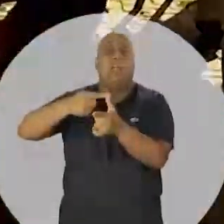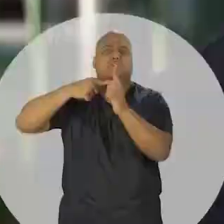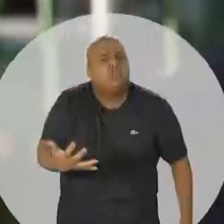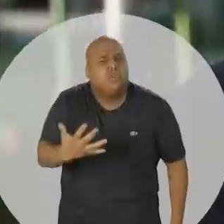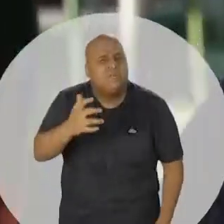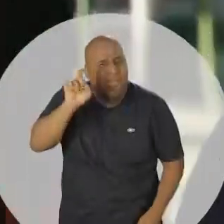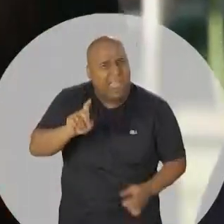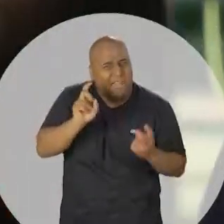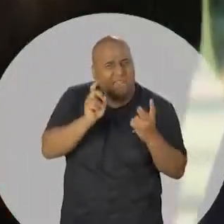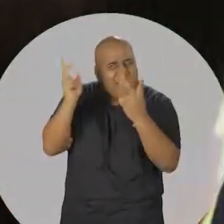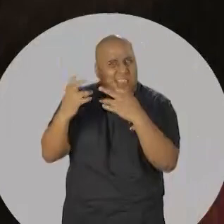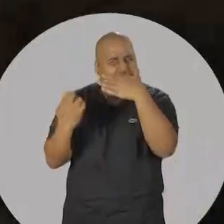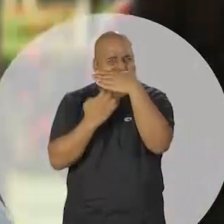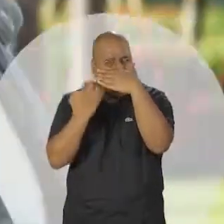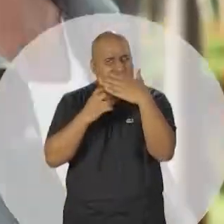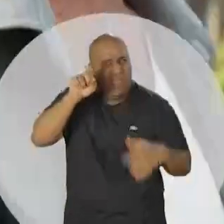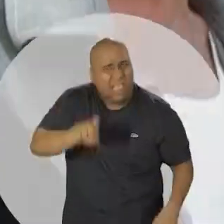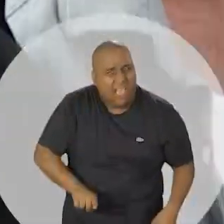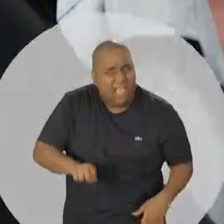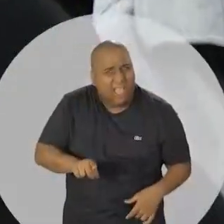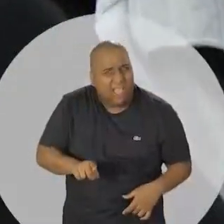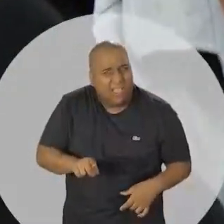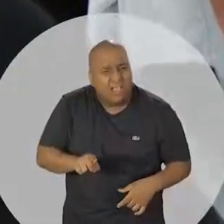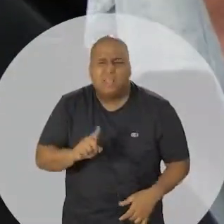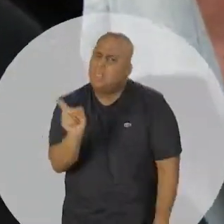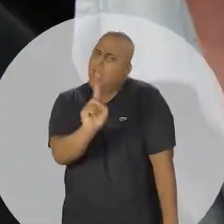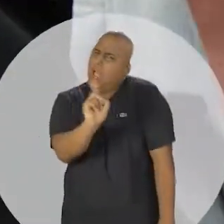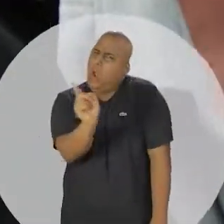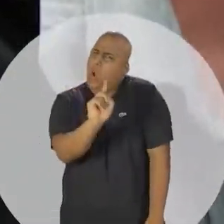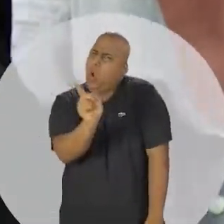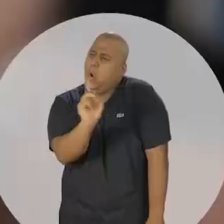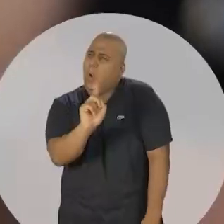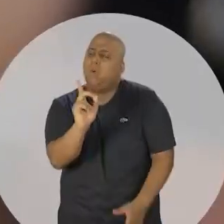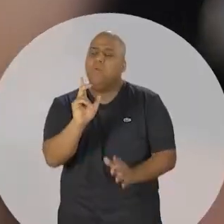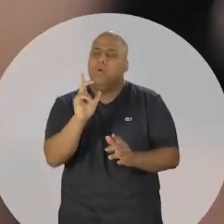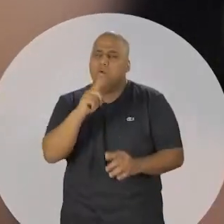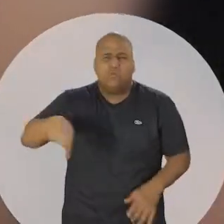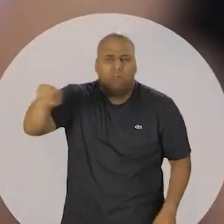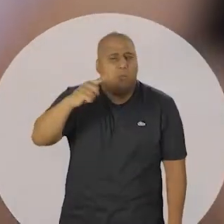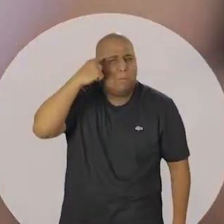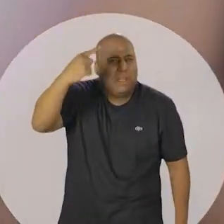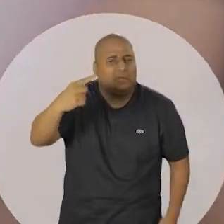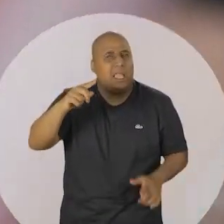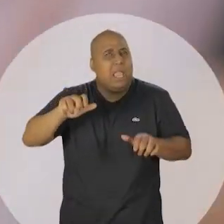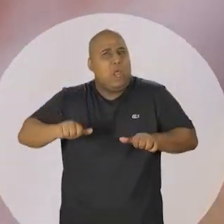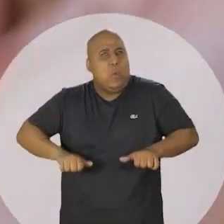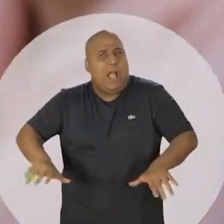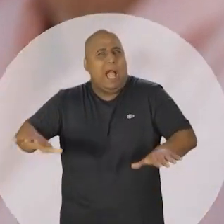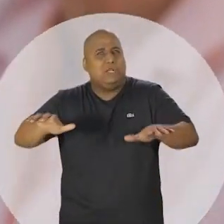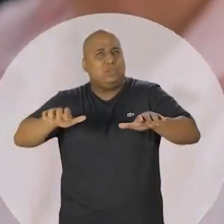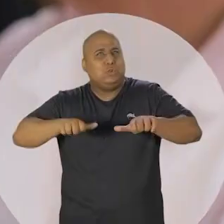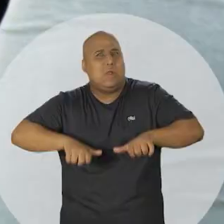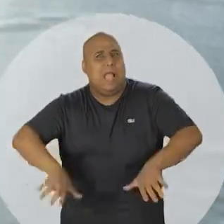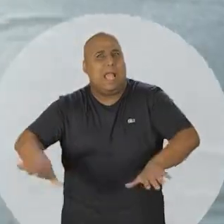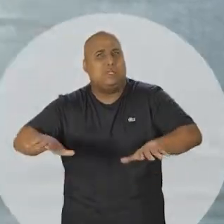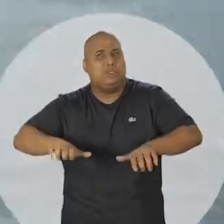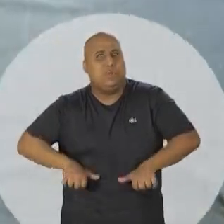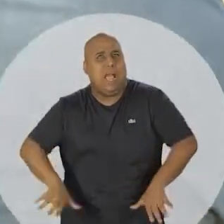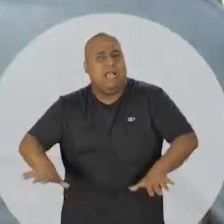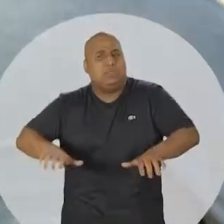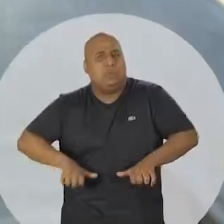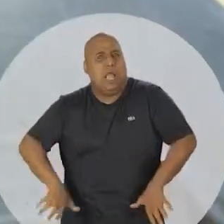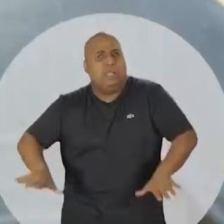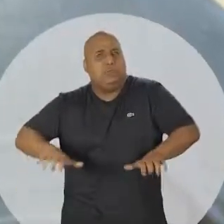com a rolagem da dívida. A solução seria essa de vender o nosso patrimônio público? Não, vamos pensar juntos. Se eu estou gastando mais do que